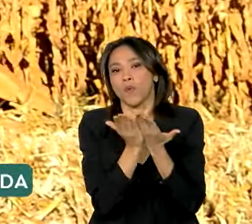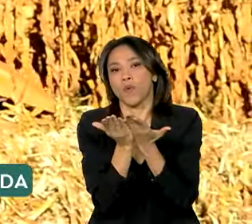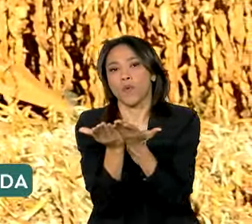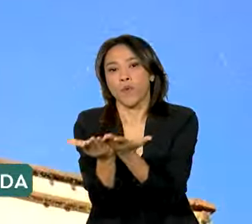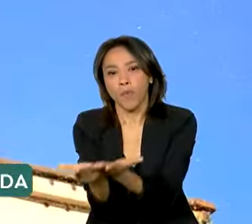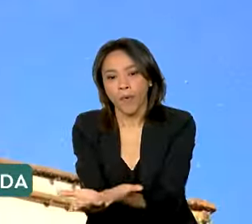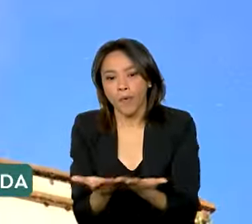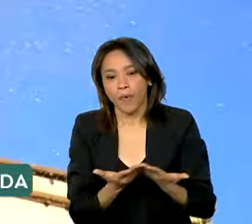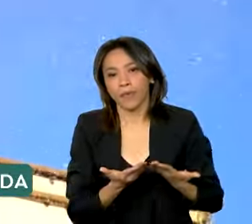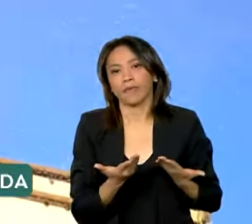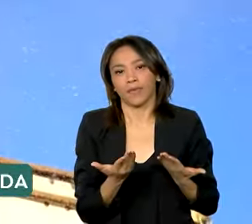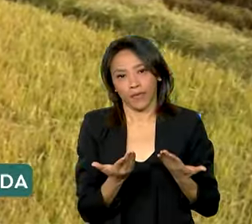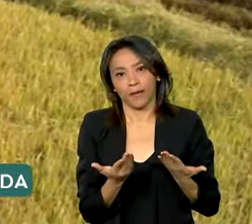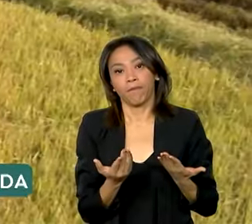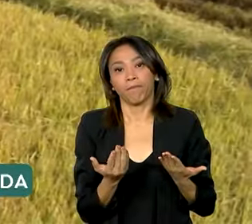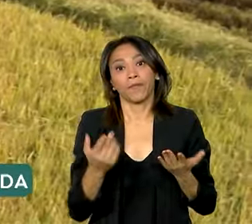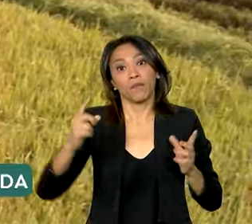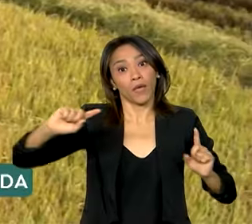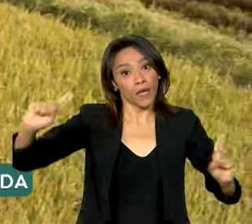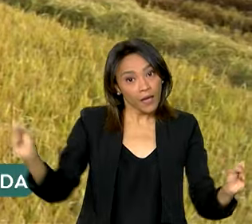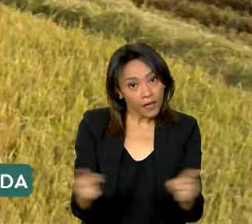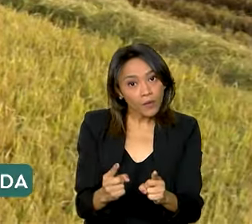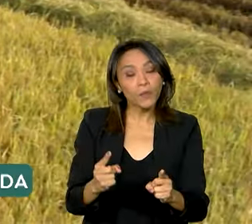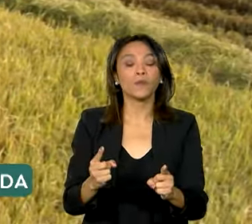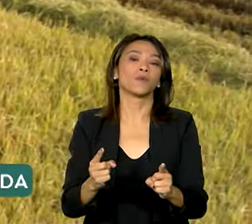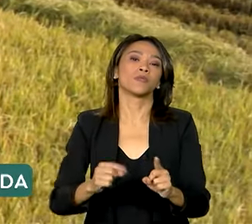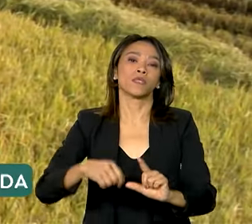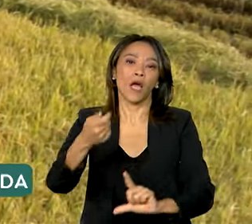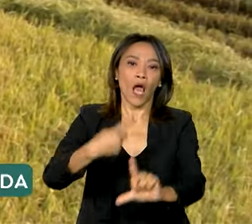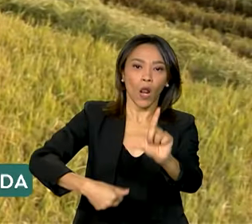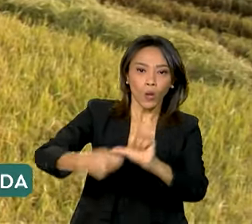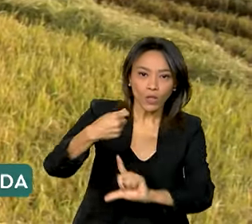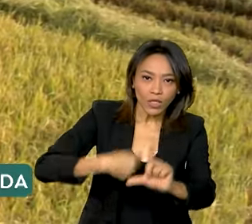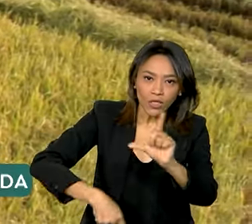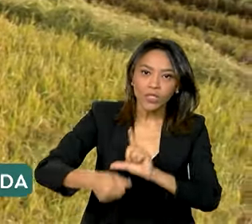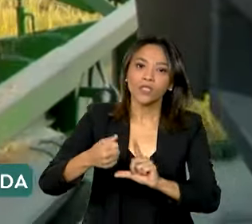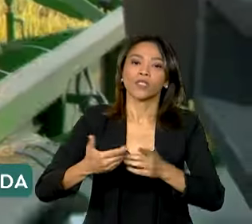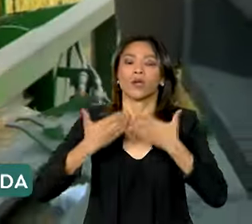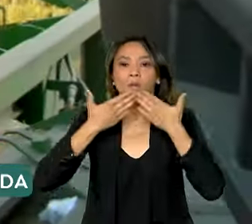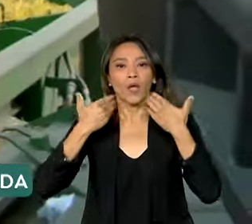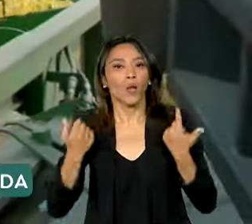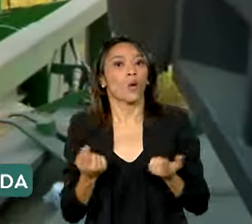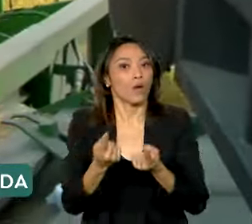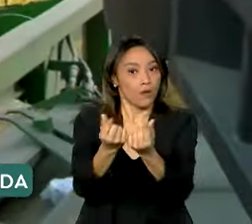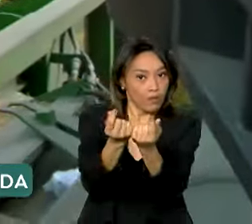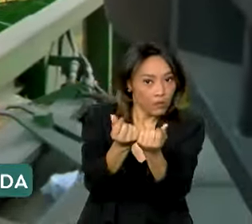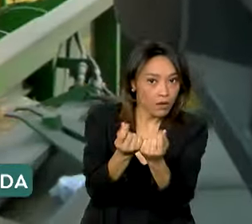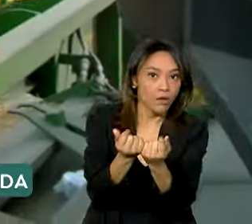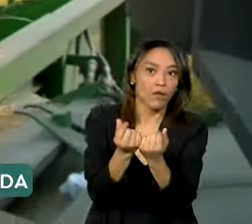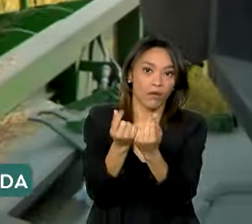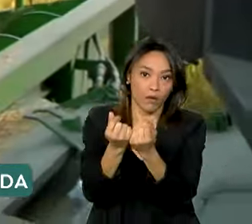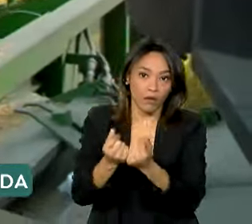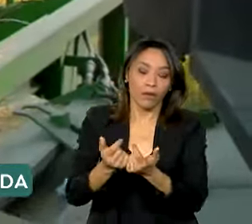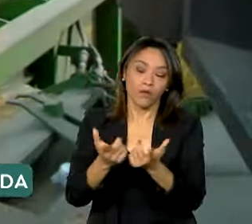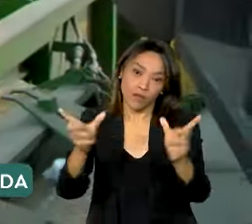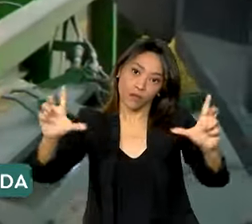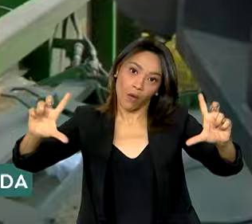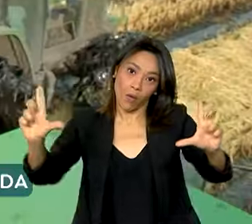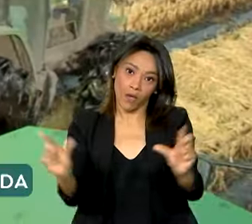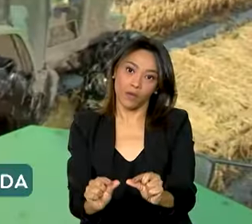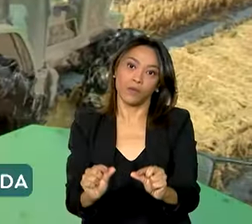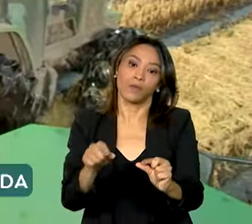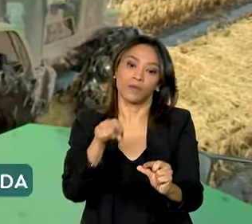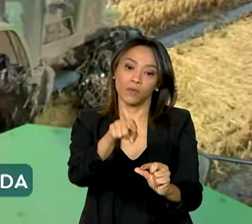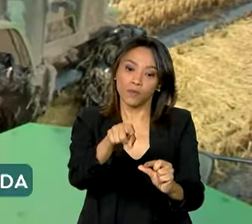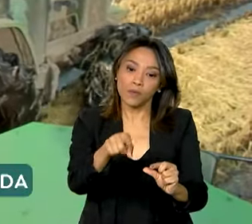da logística para escoamento, melhora a questão do preço interno, obviamente, porque você tem um menor peso de